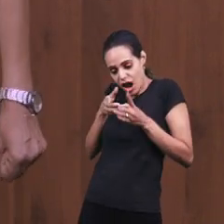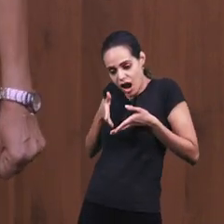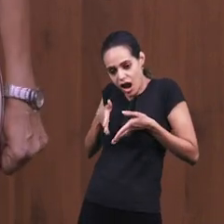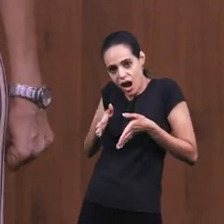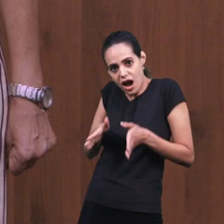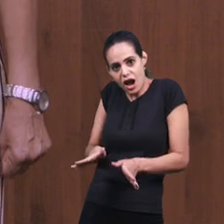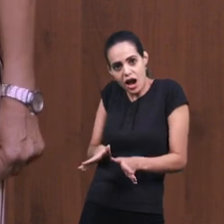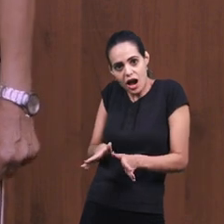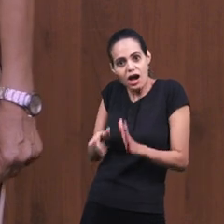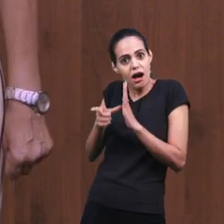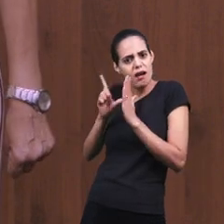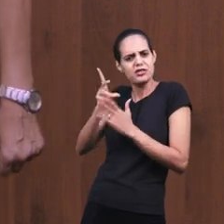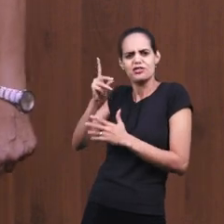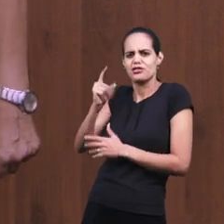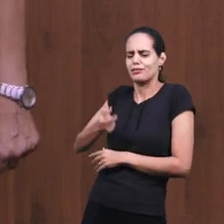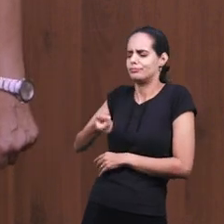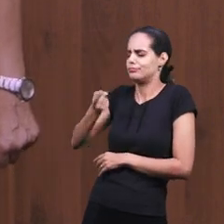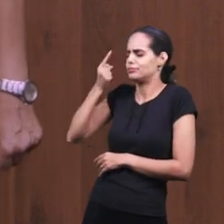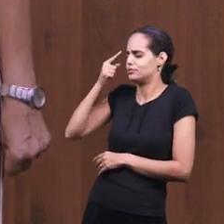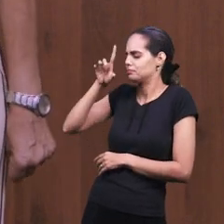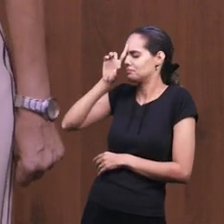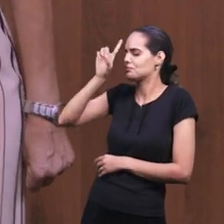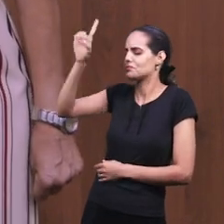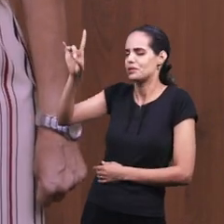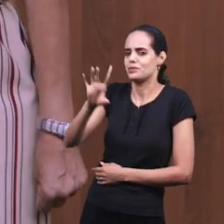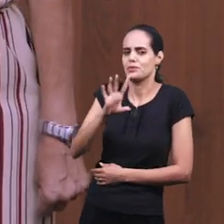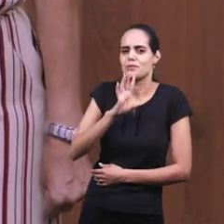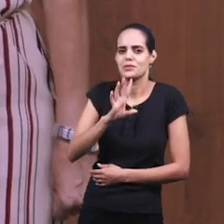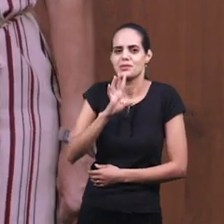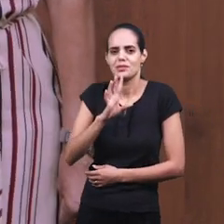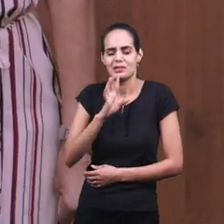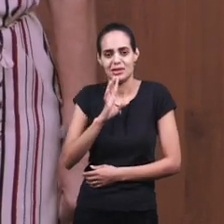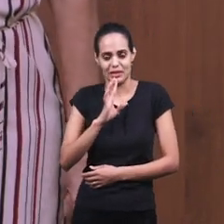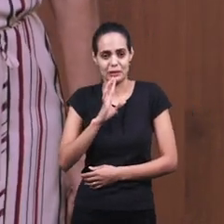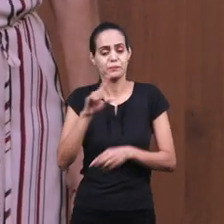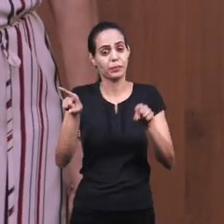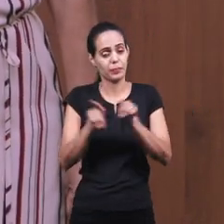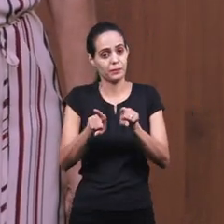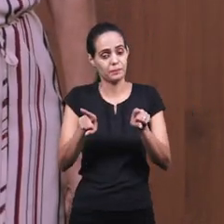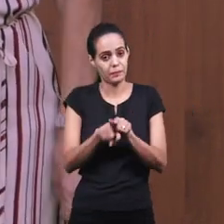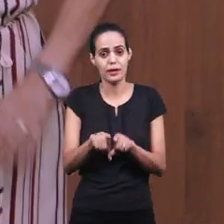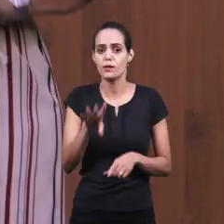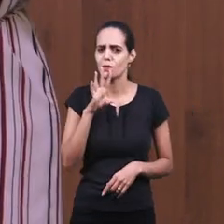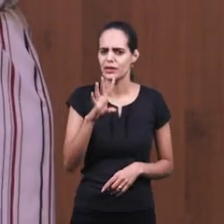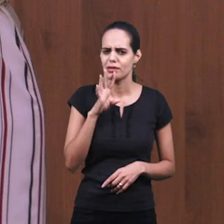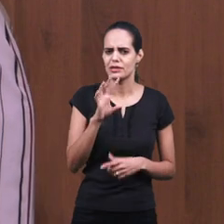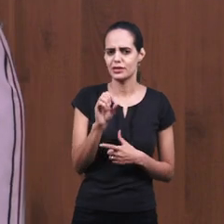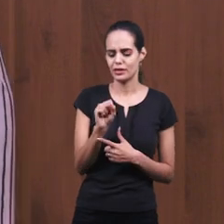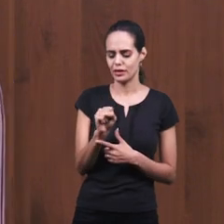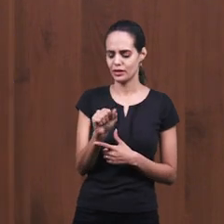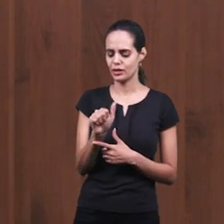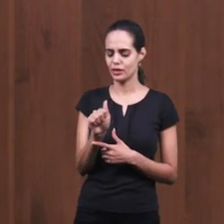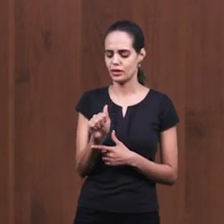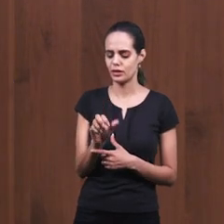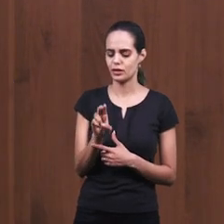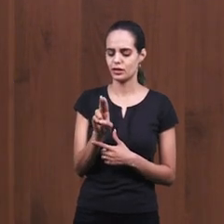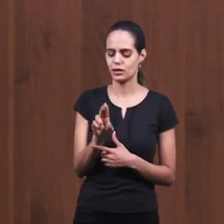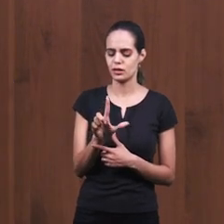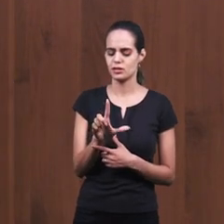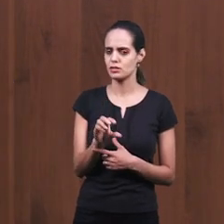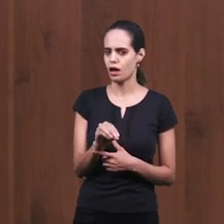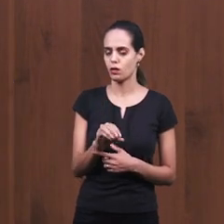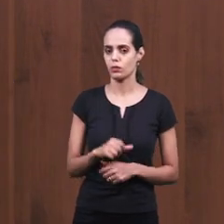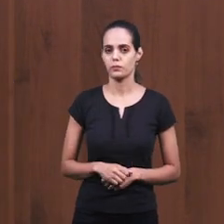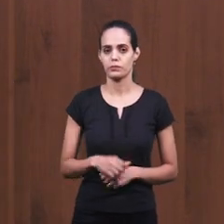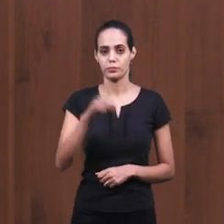Deus já nos conhecia Assim como conhecia Saulo Ó, não importa